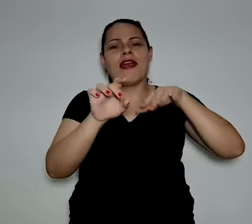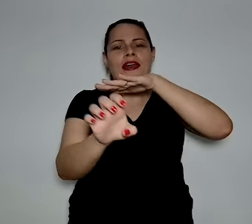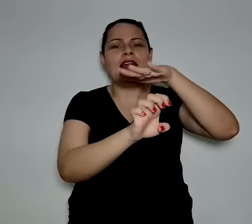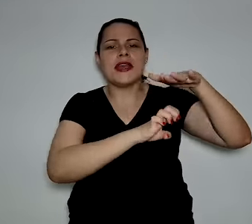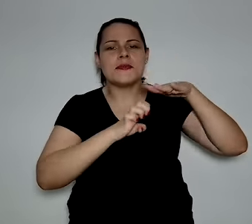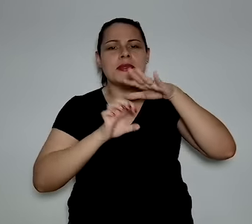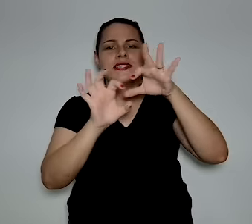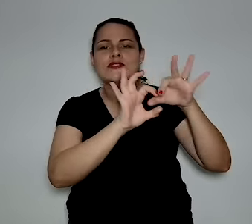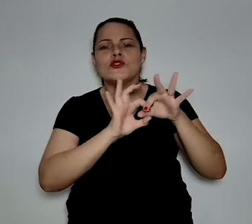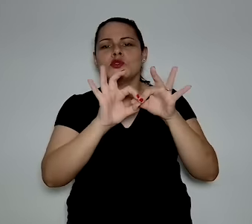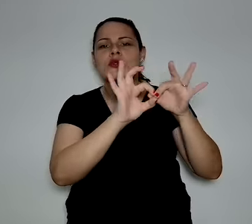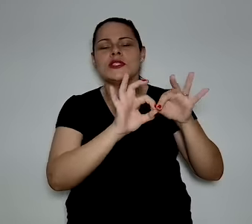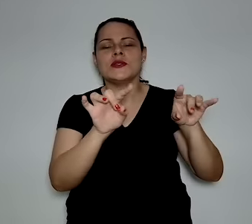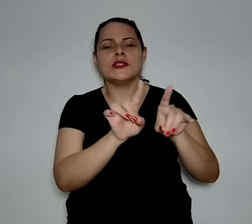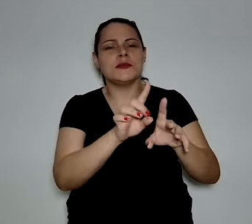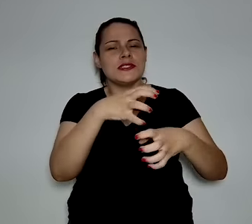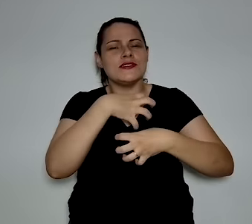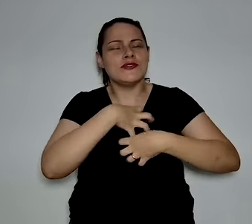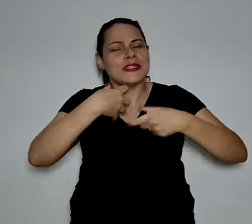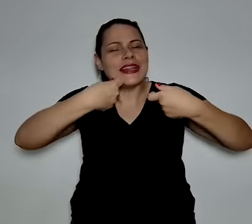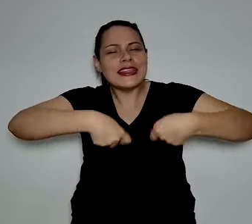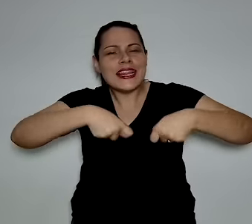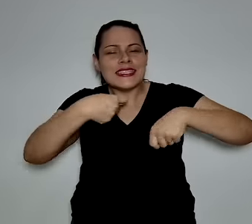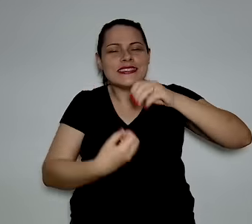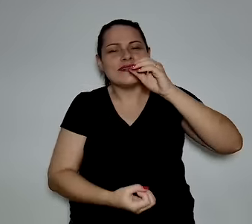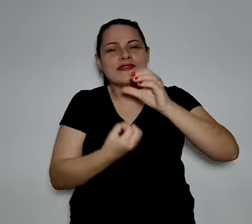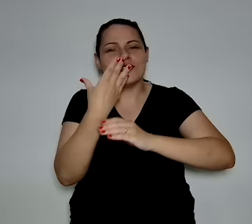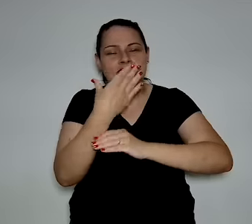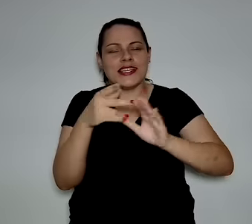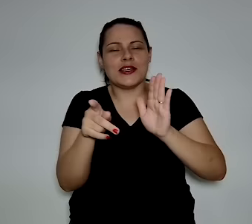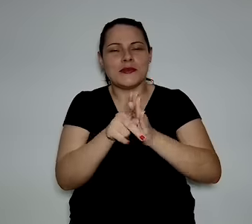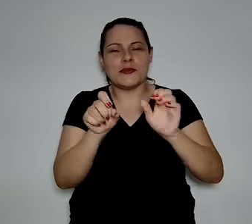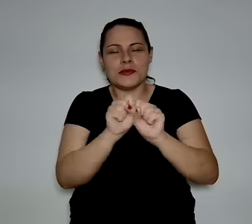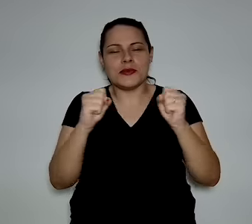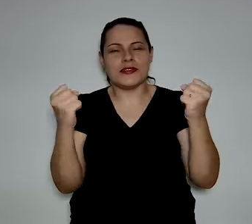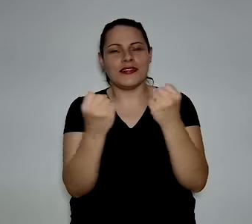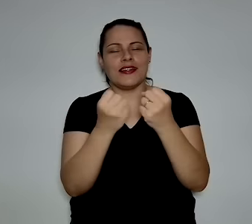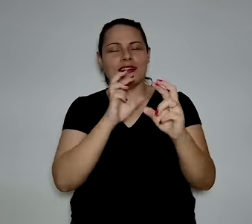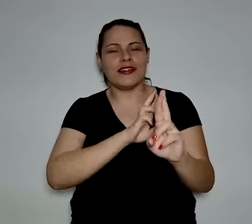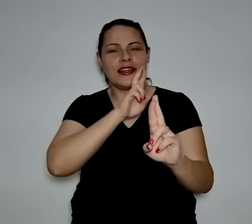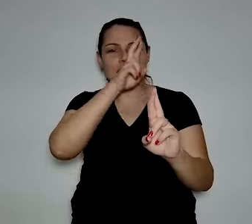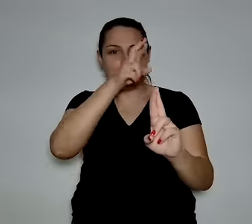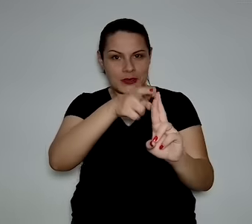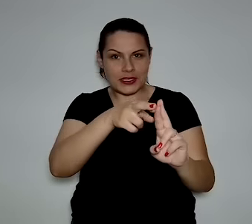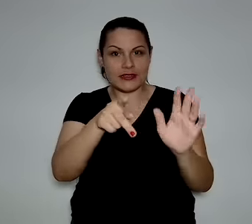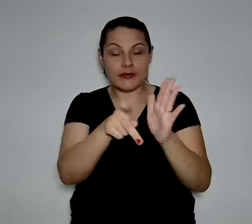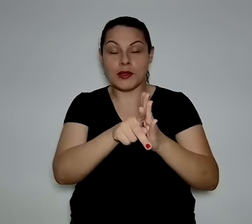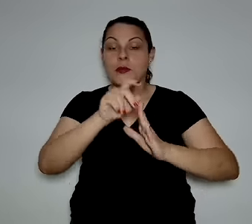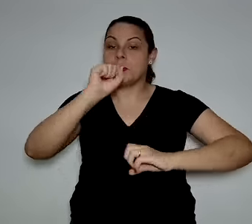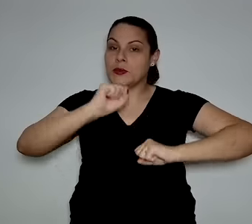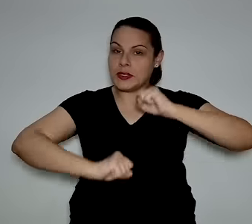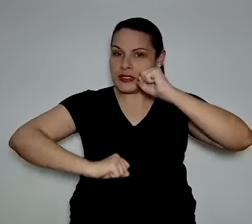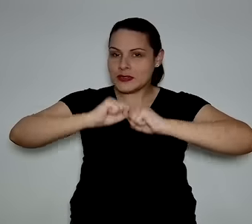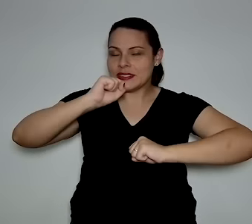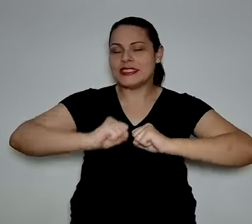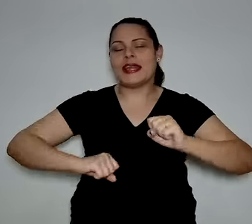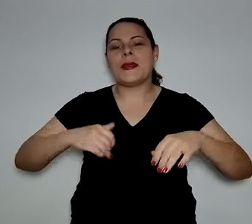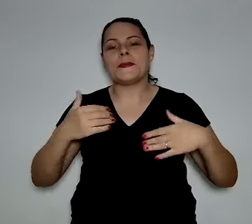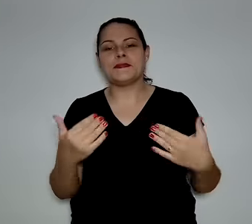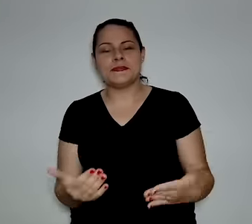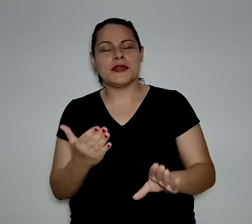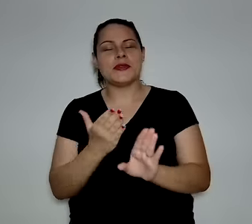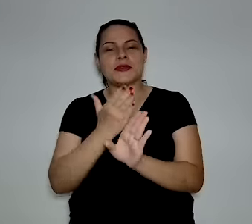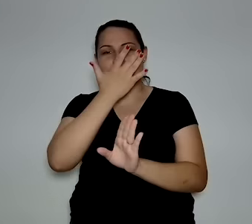Foram as empresas que se uniram e sentiram a necessidade de uma representatividade industrial,